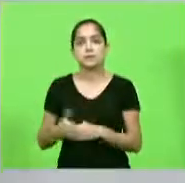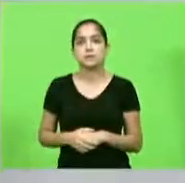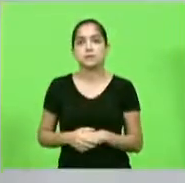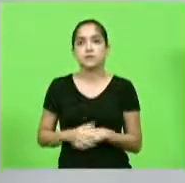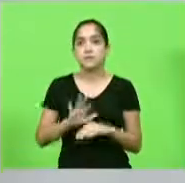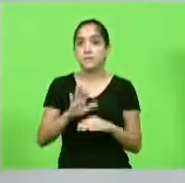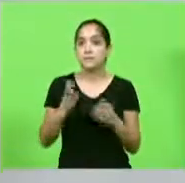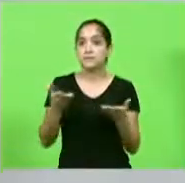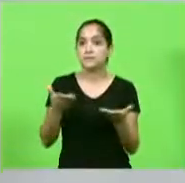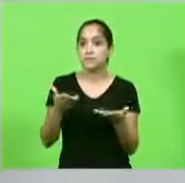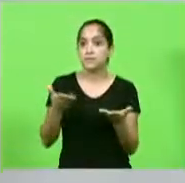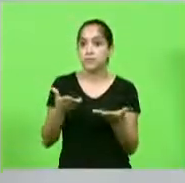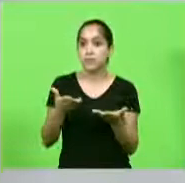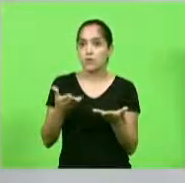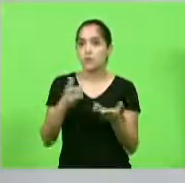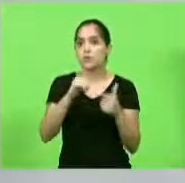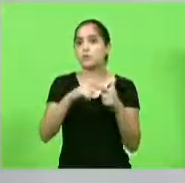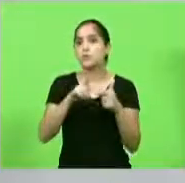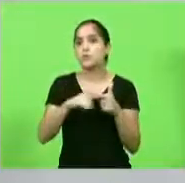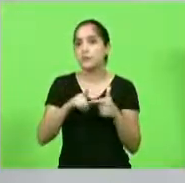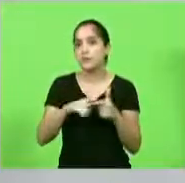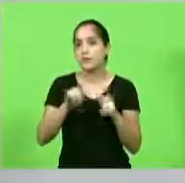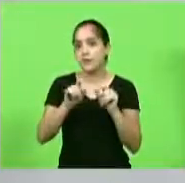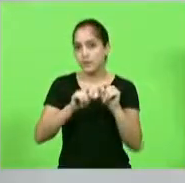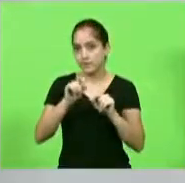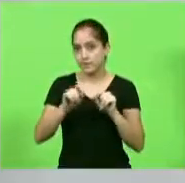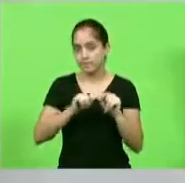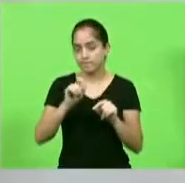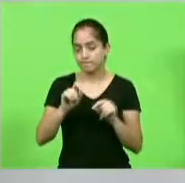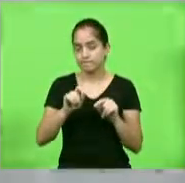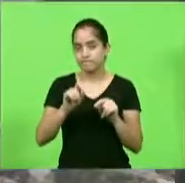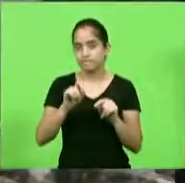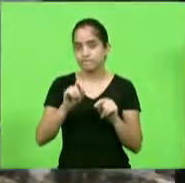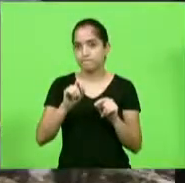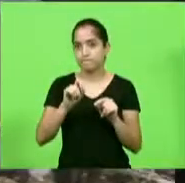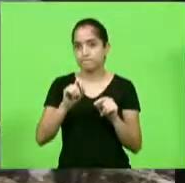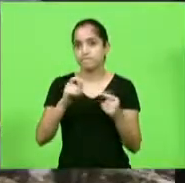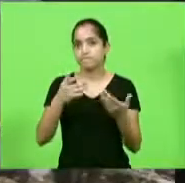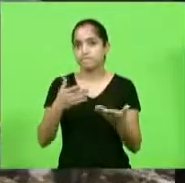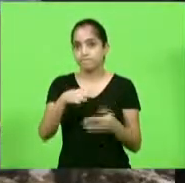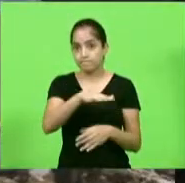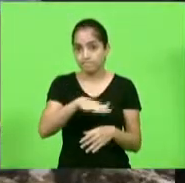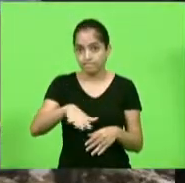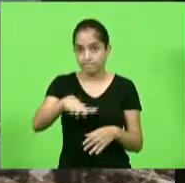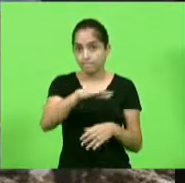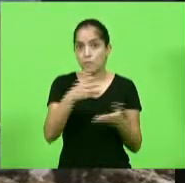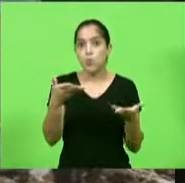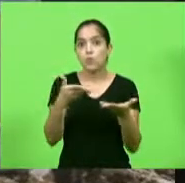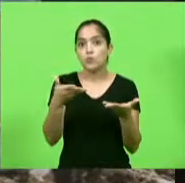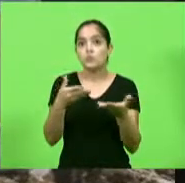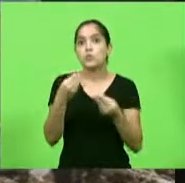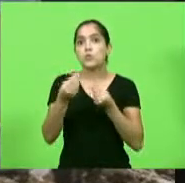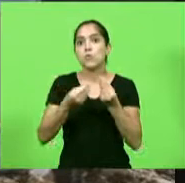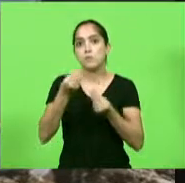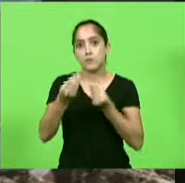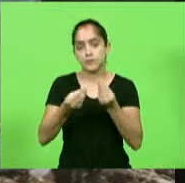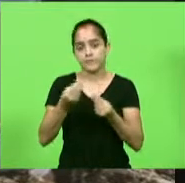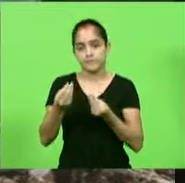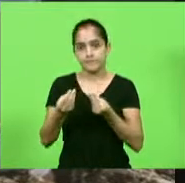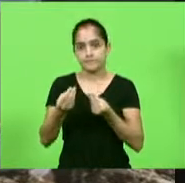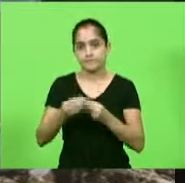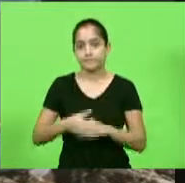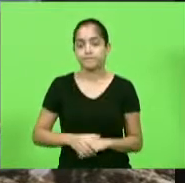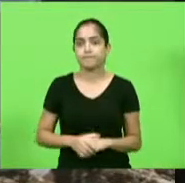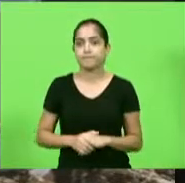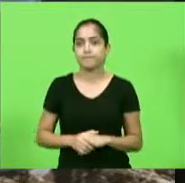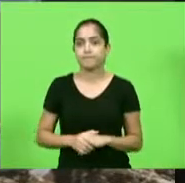Agora, o problema é a situação atual. Colocaram